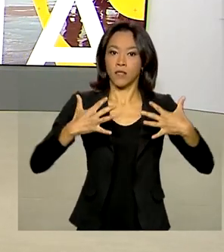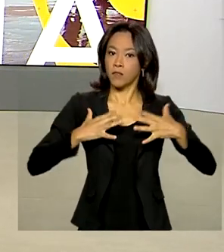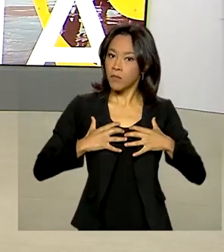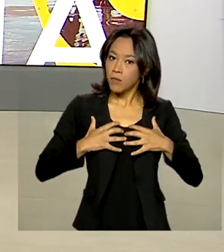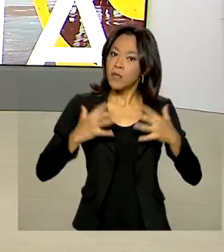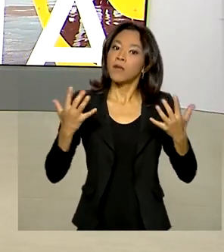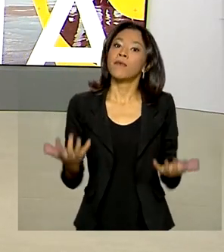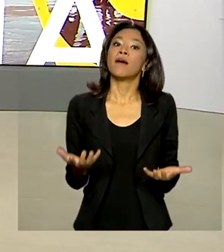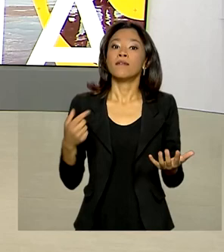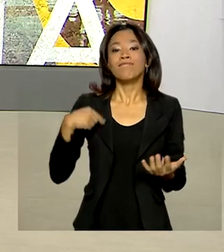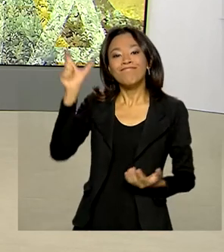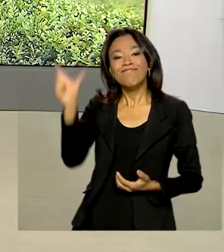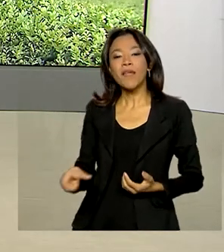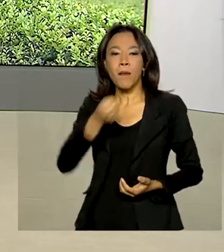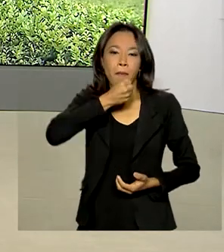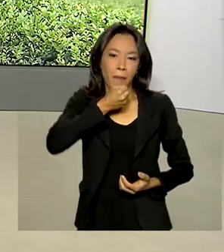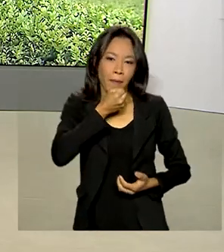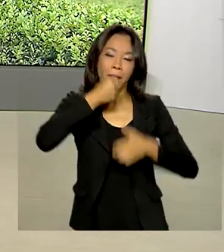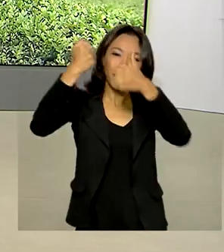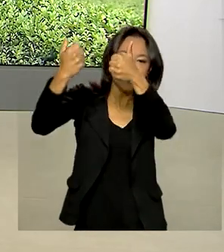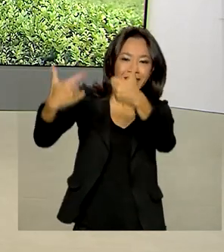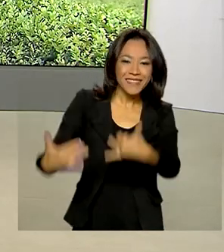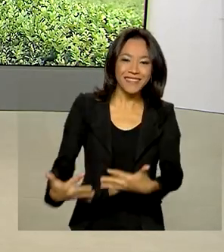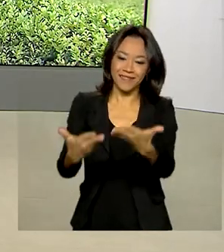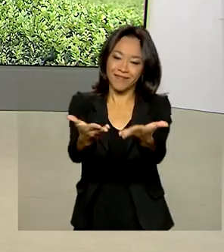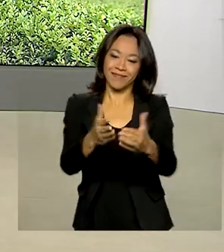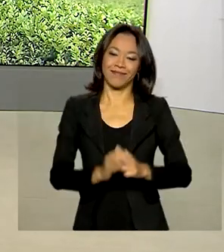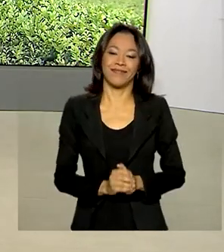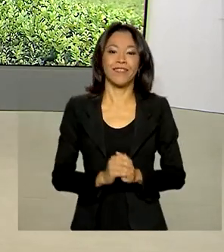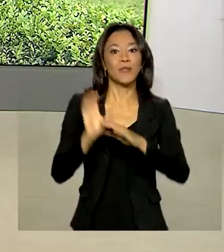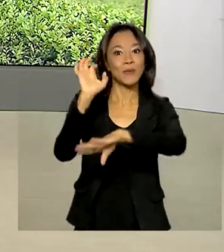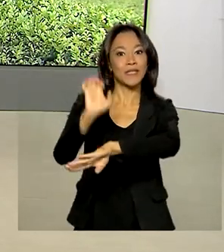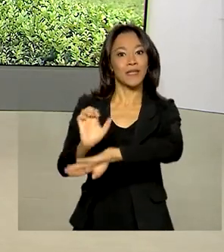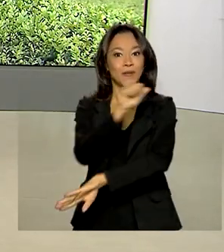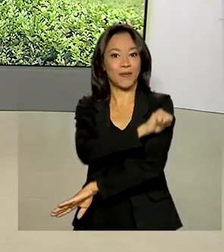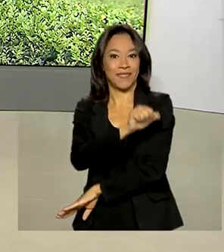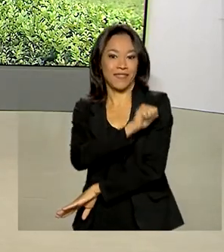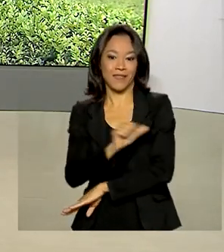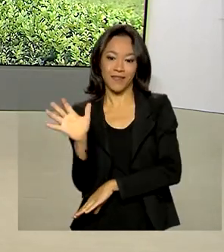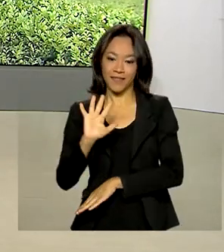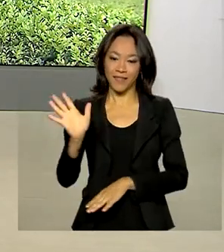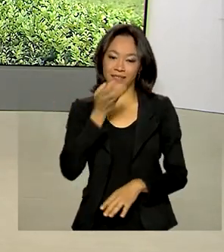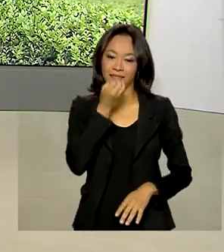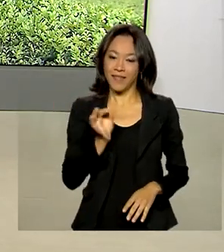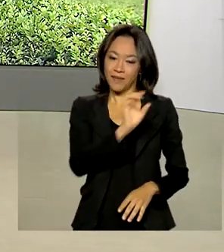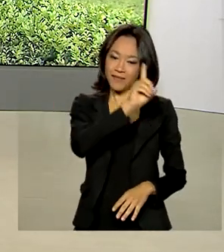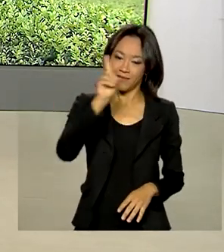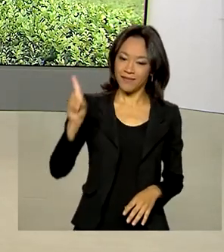repórter Tiago Pimenta tem mais informações ao vivo pra gente, direto do Rio de Janeiro. Oi, Tiago, bom dia!